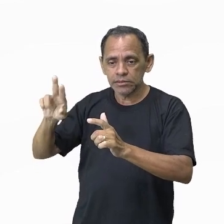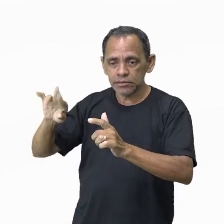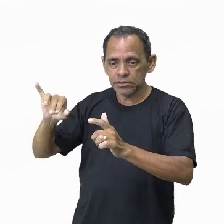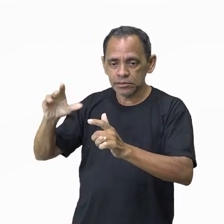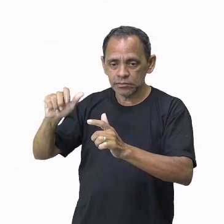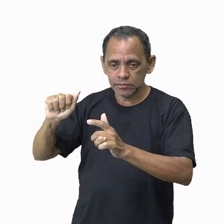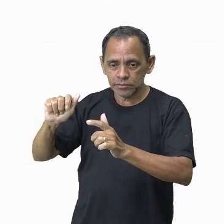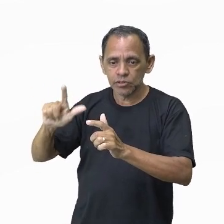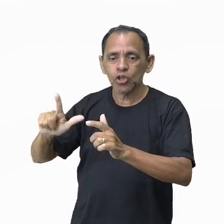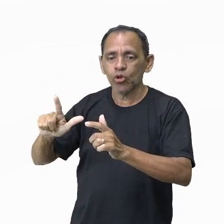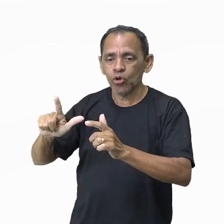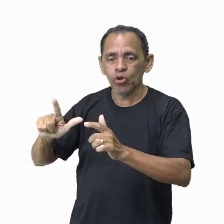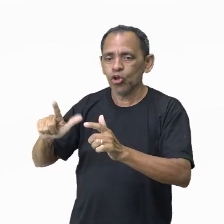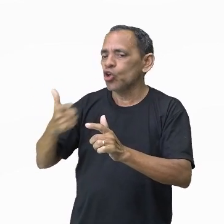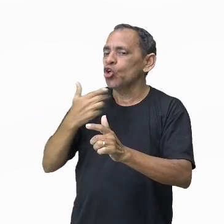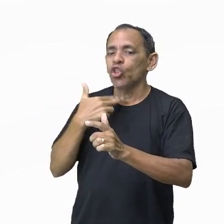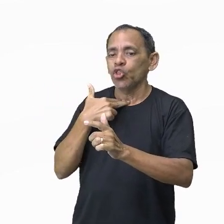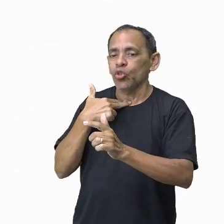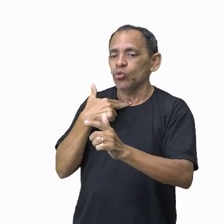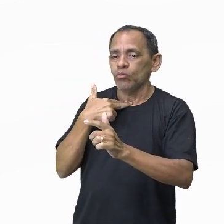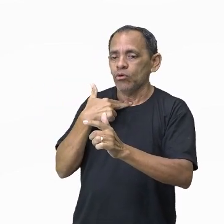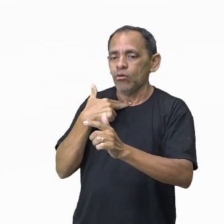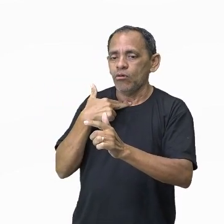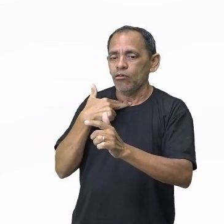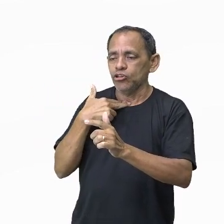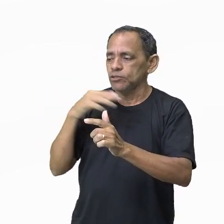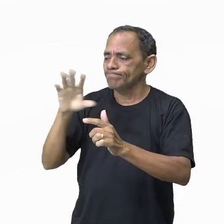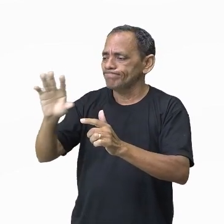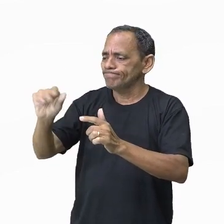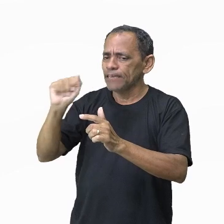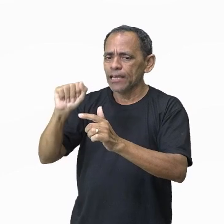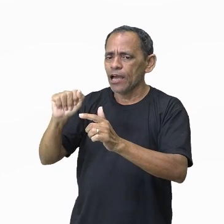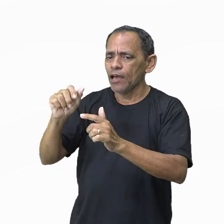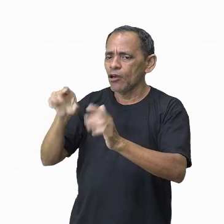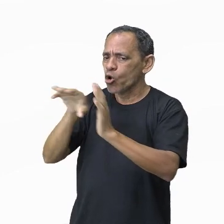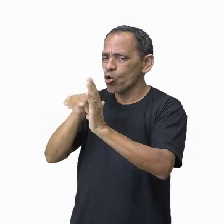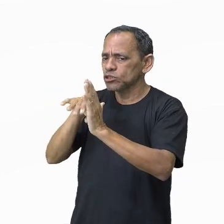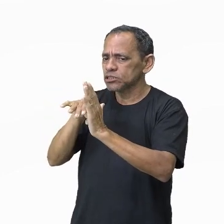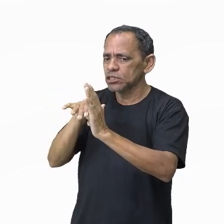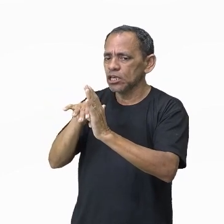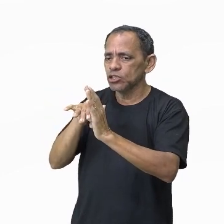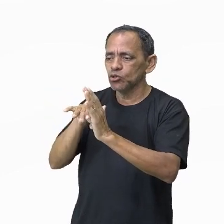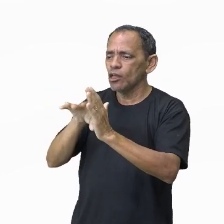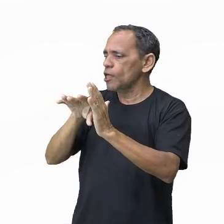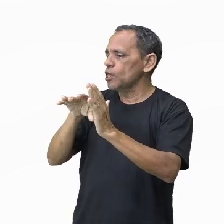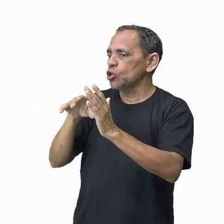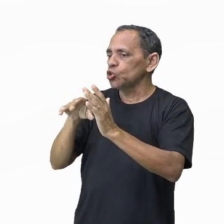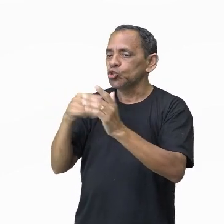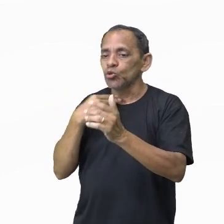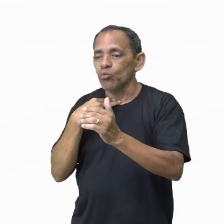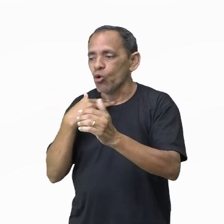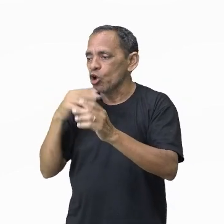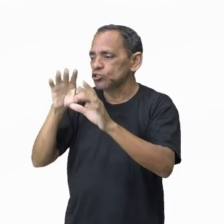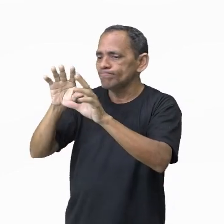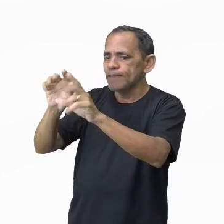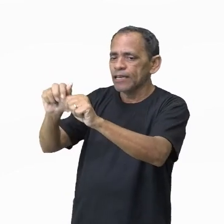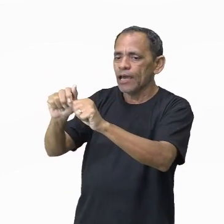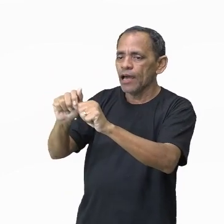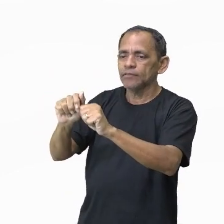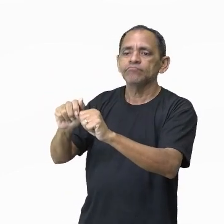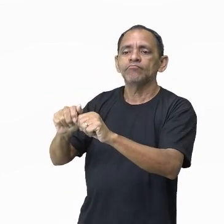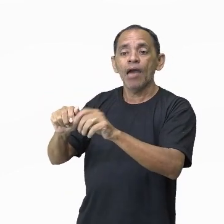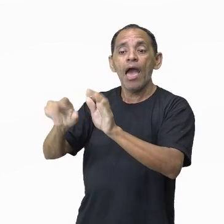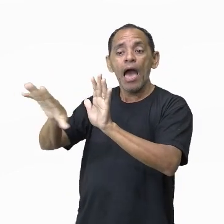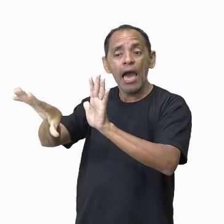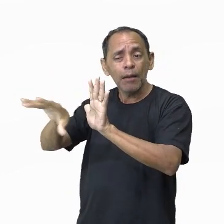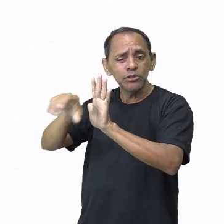Por outro lado, né? Diferente da material, o conceito de cultura imaterial não é palpável, mas abstrato e